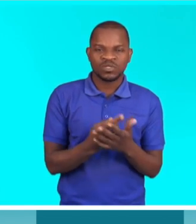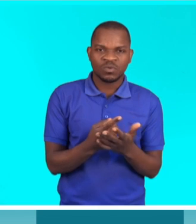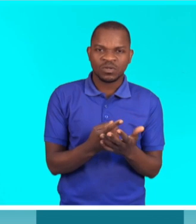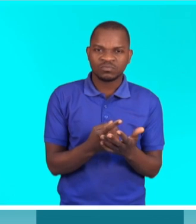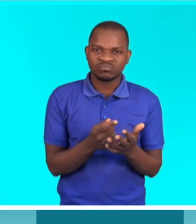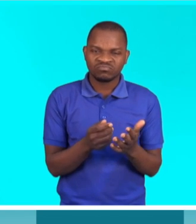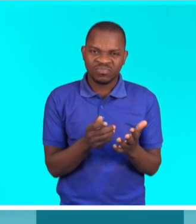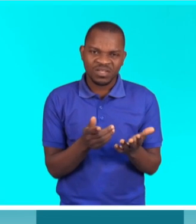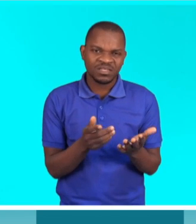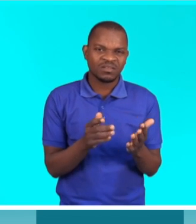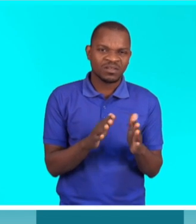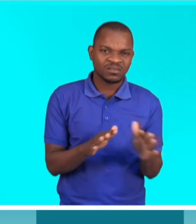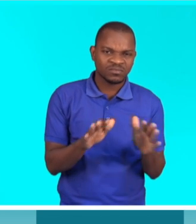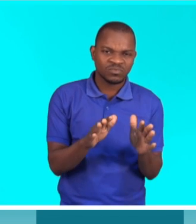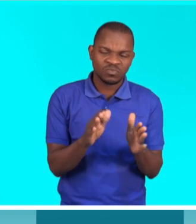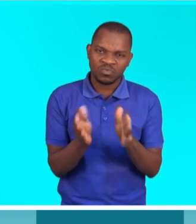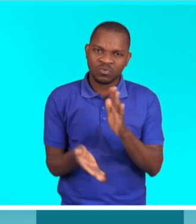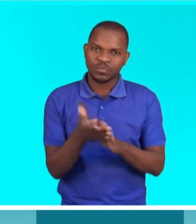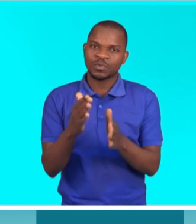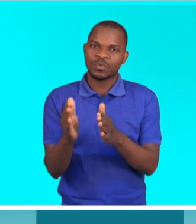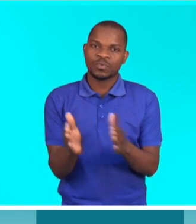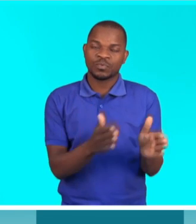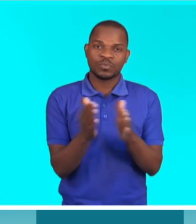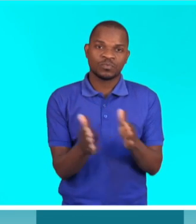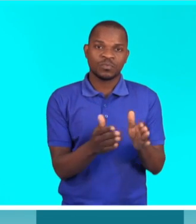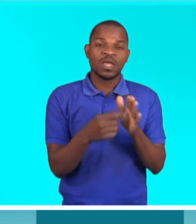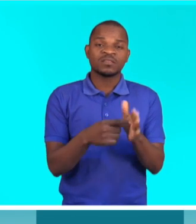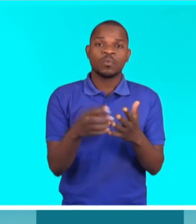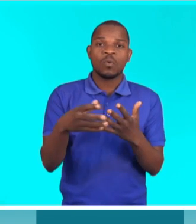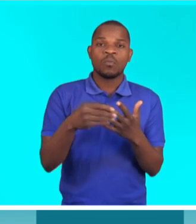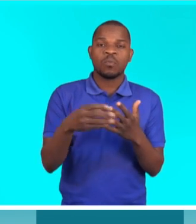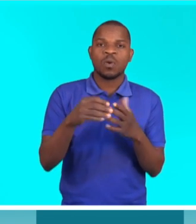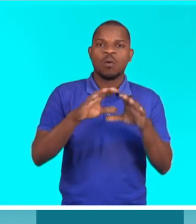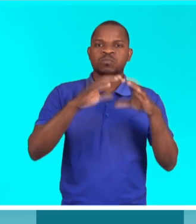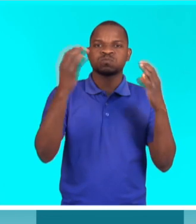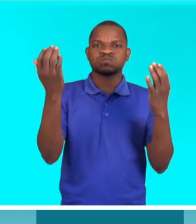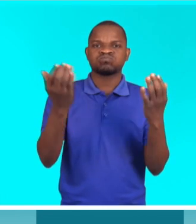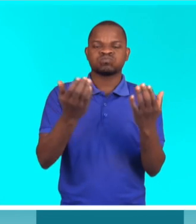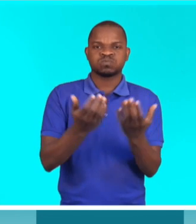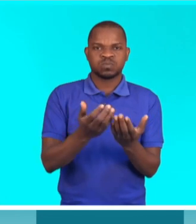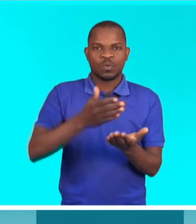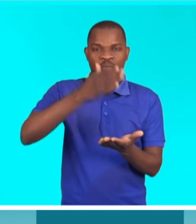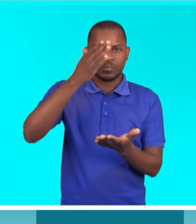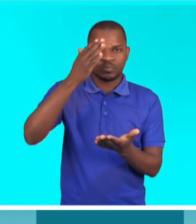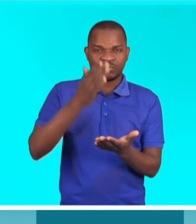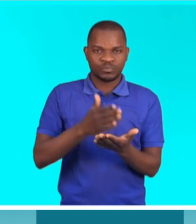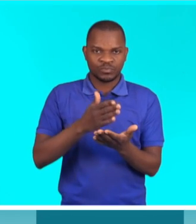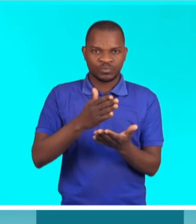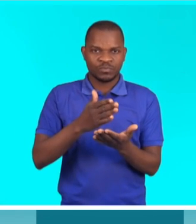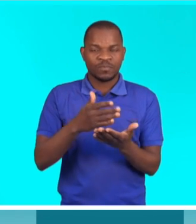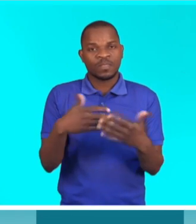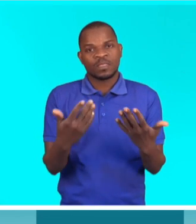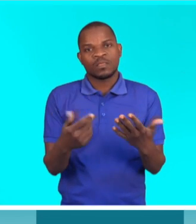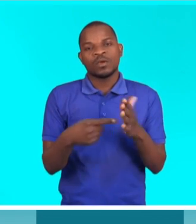Abrimos cuidadosamente. Tentamos organizar. Se é salada de repolho, tudo dá. Por exemplo,